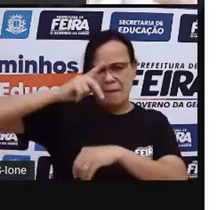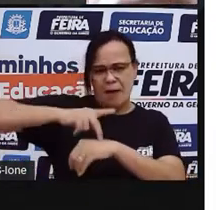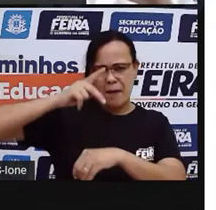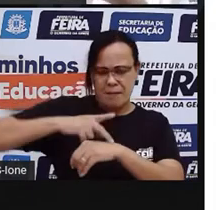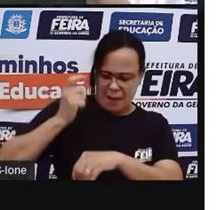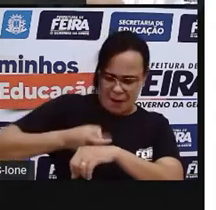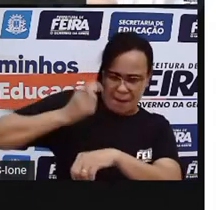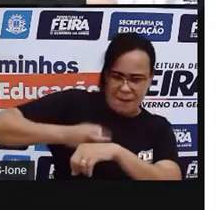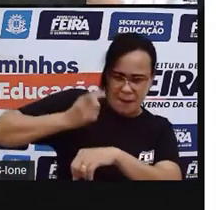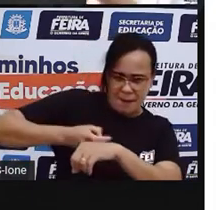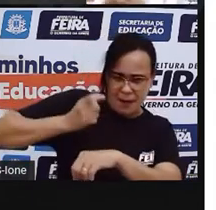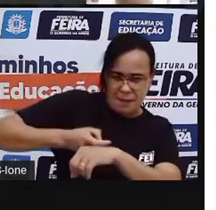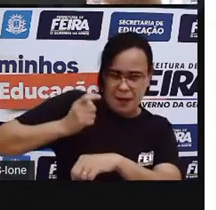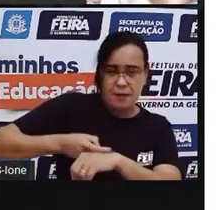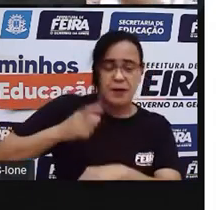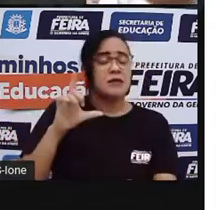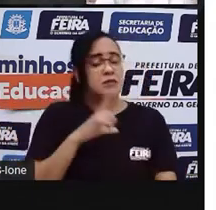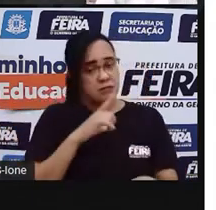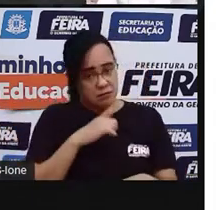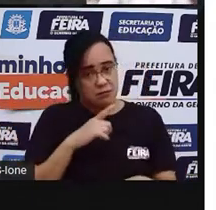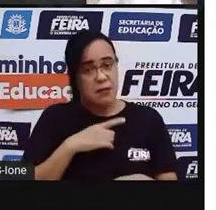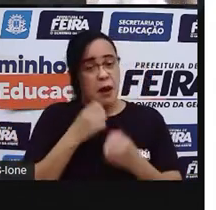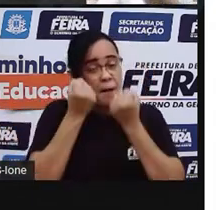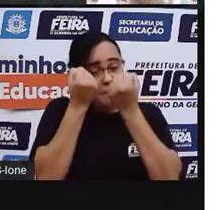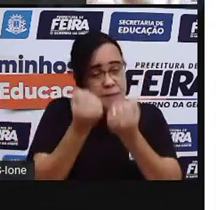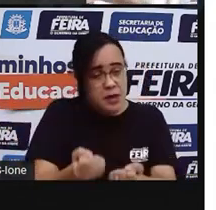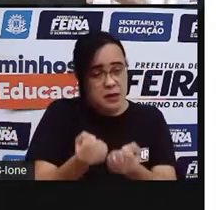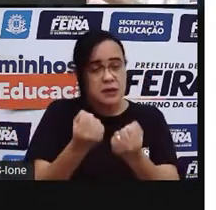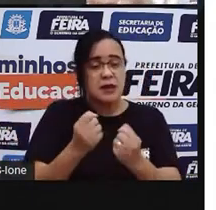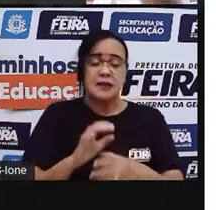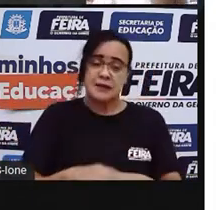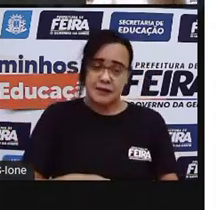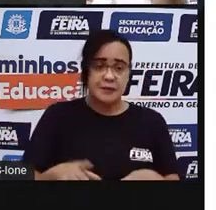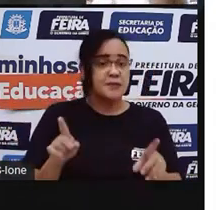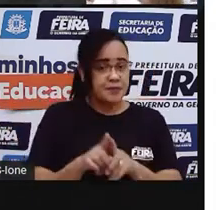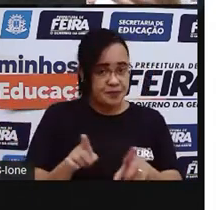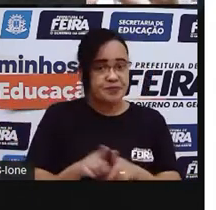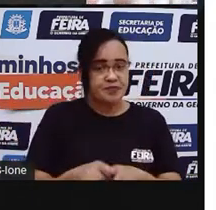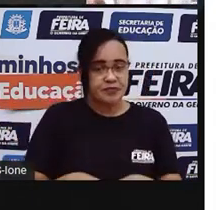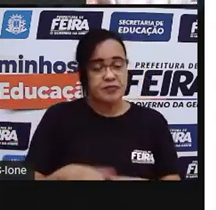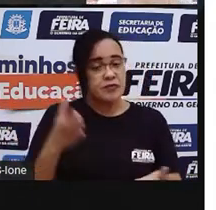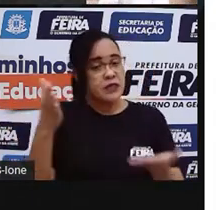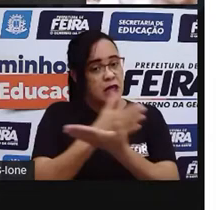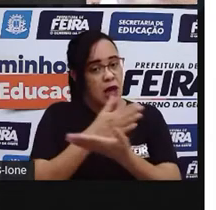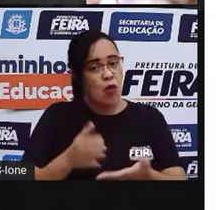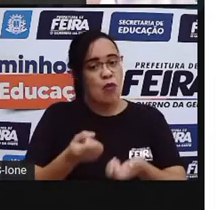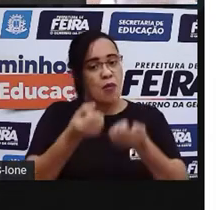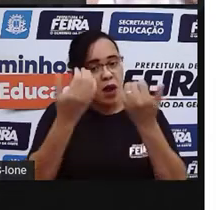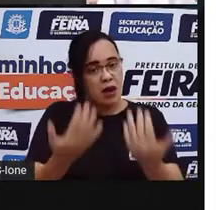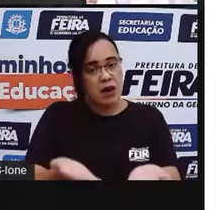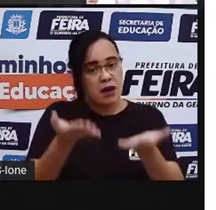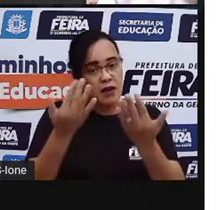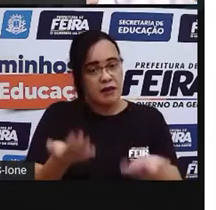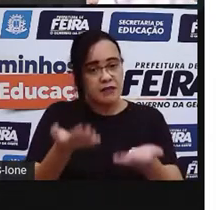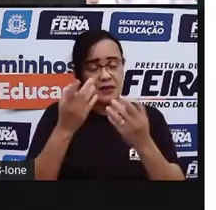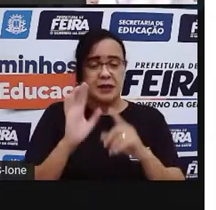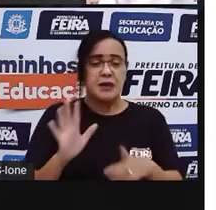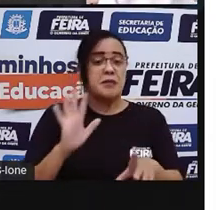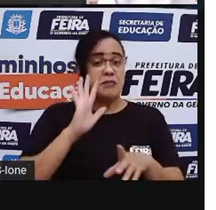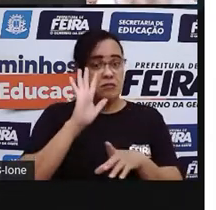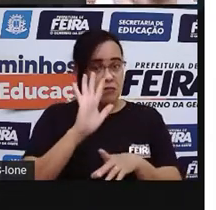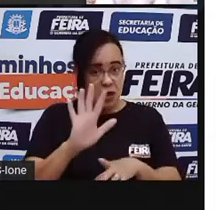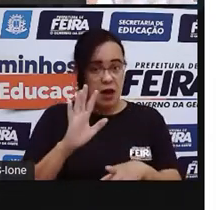pesada. Claro que tem outras bolas que são parecidas com elas, são menores, são mais leves, né? Mas a bola oficial, né? De